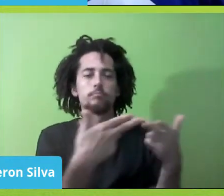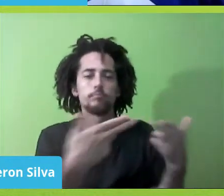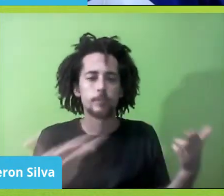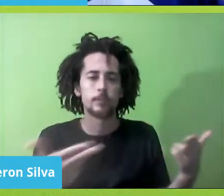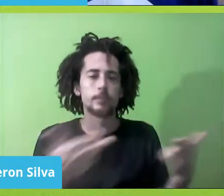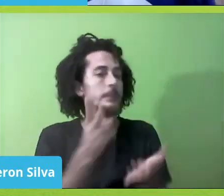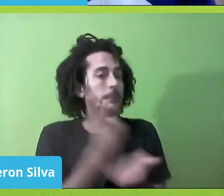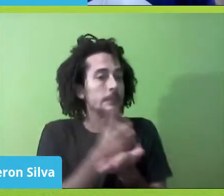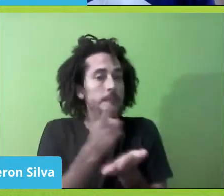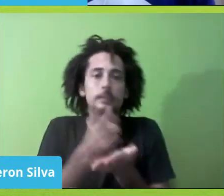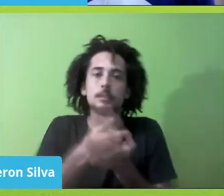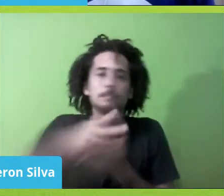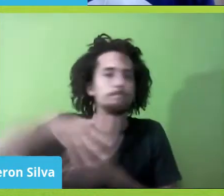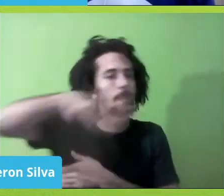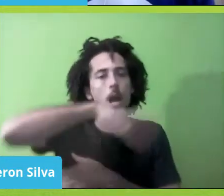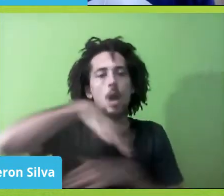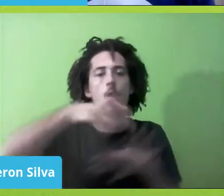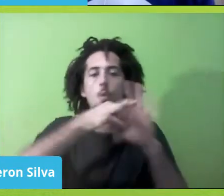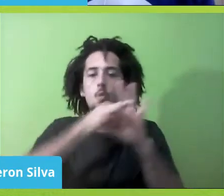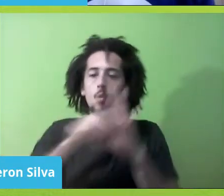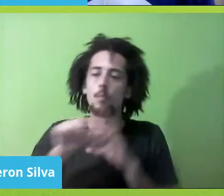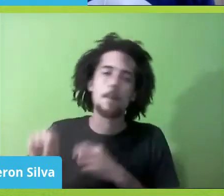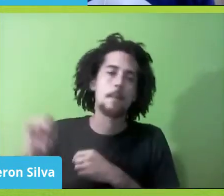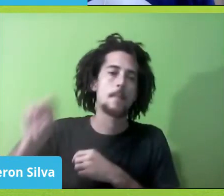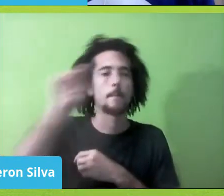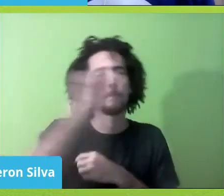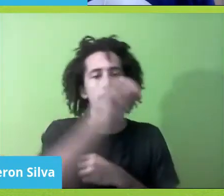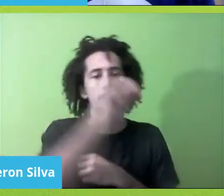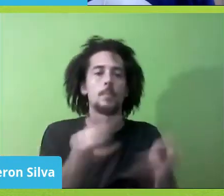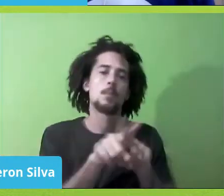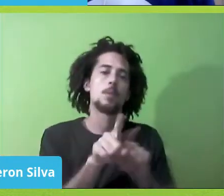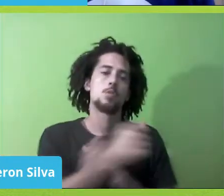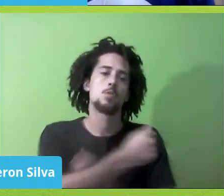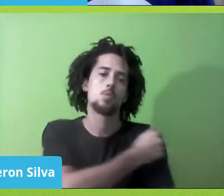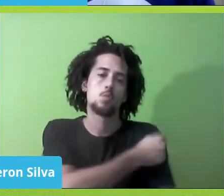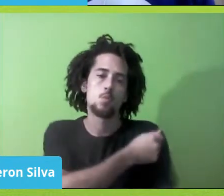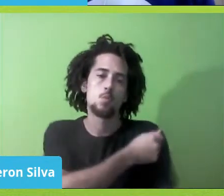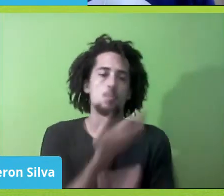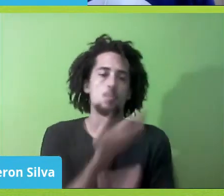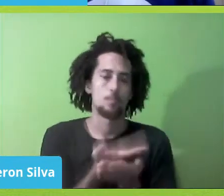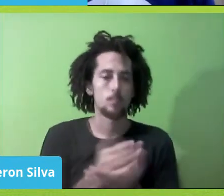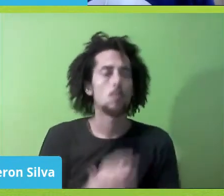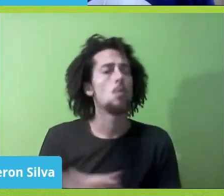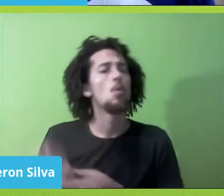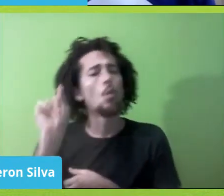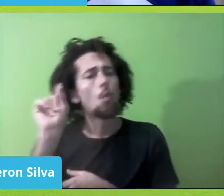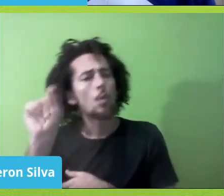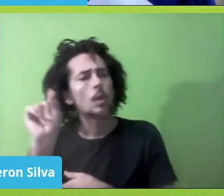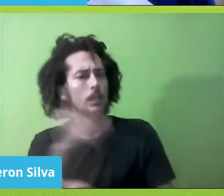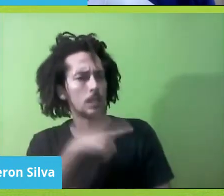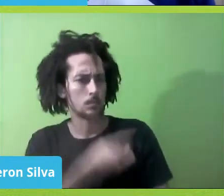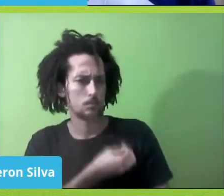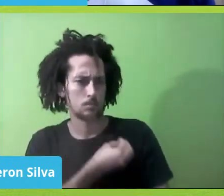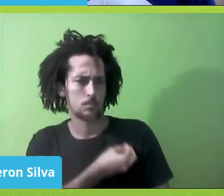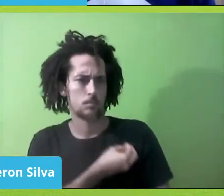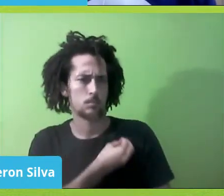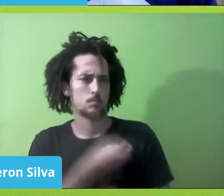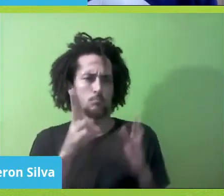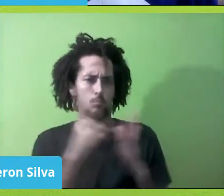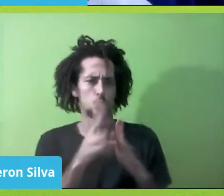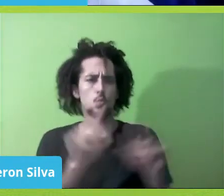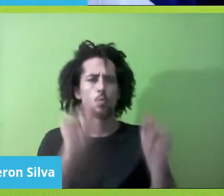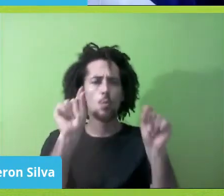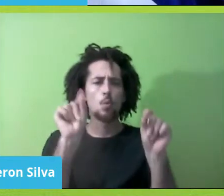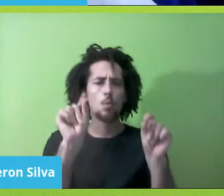simbólico do estudante, da estudante. E o que que há de indígena? Bom, aquele episódio inicial, e a